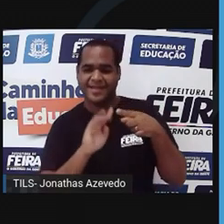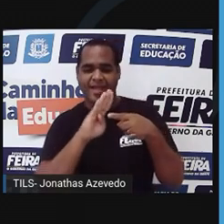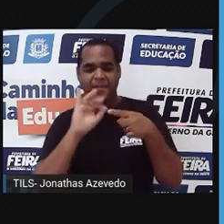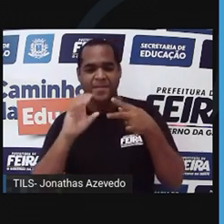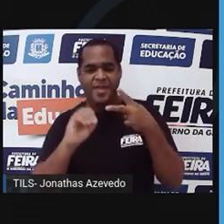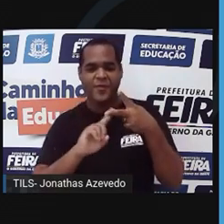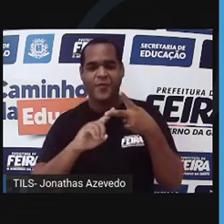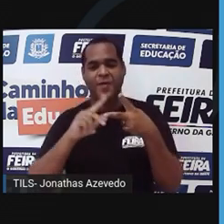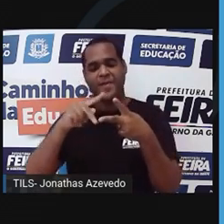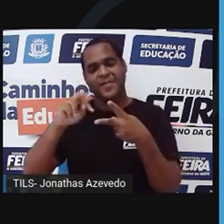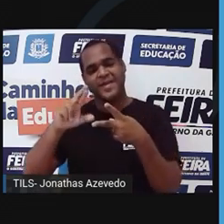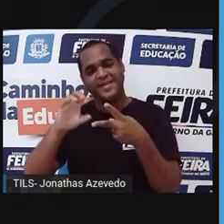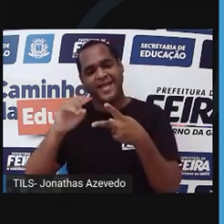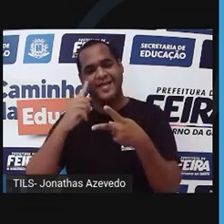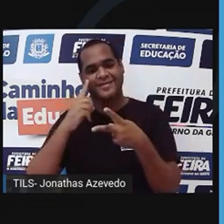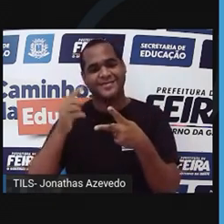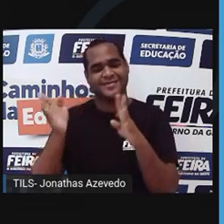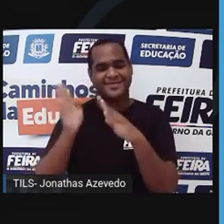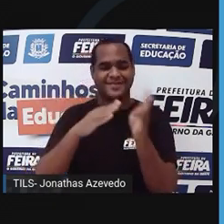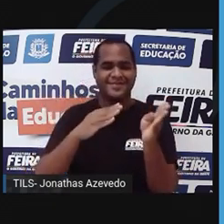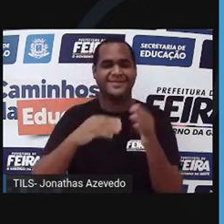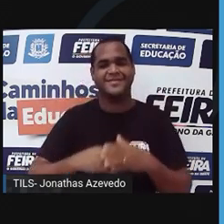pteridófitas. Toca a vinheta!